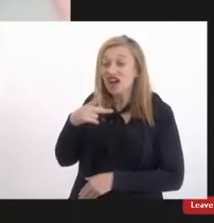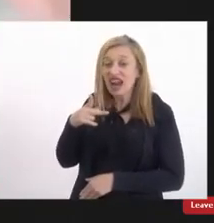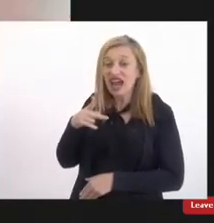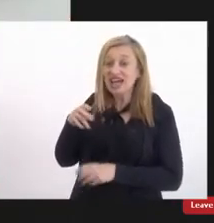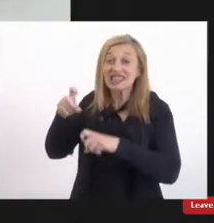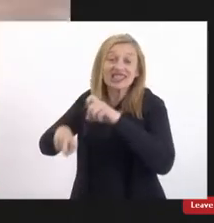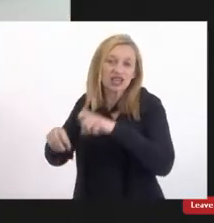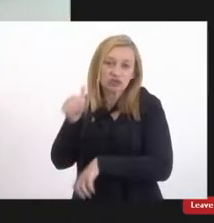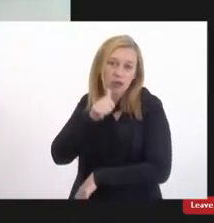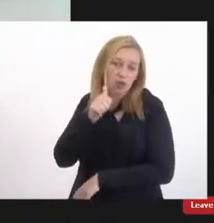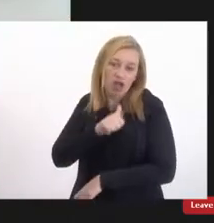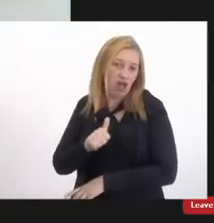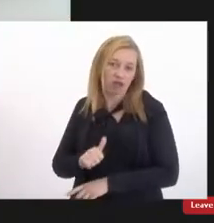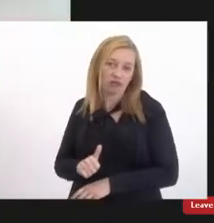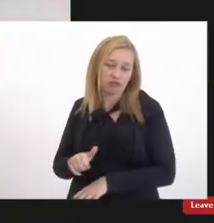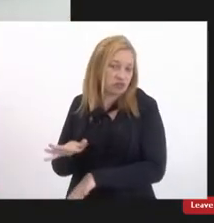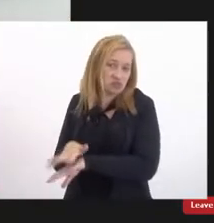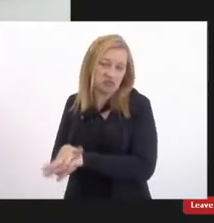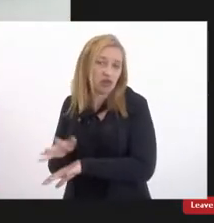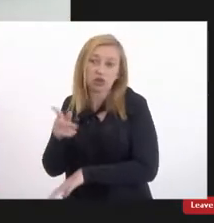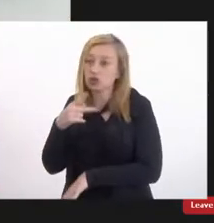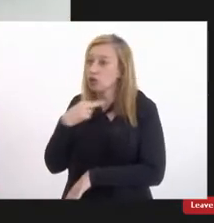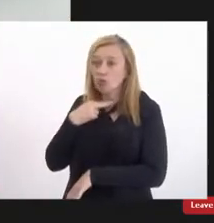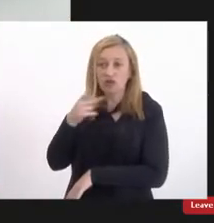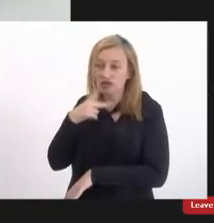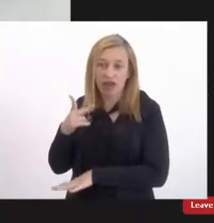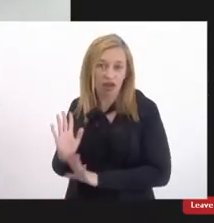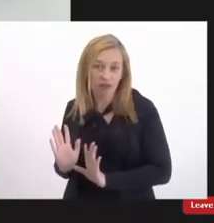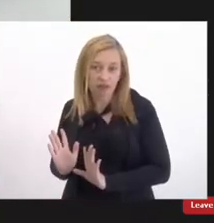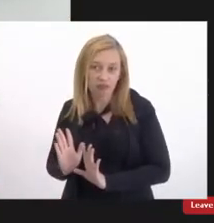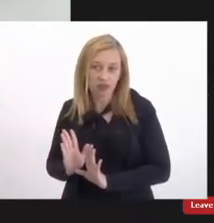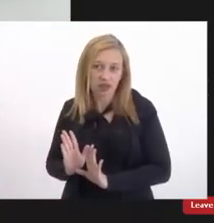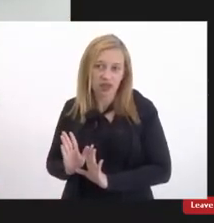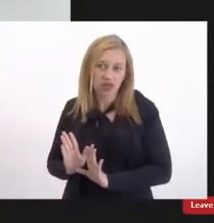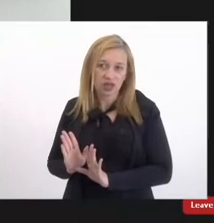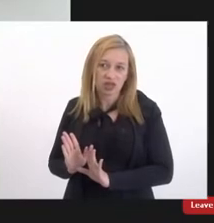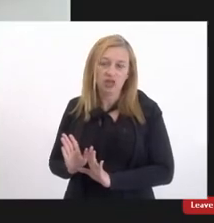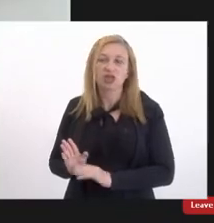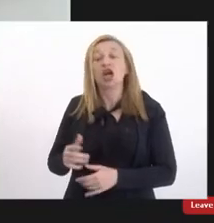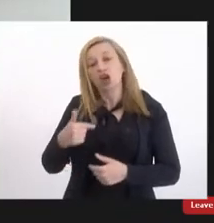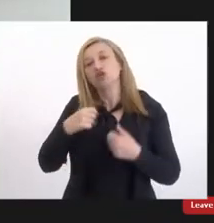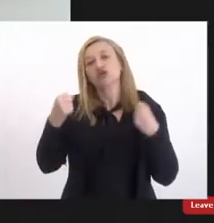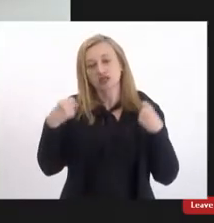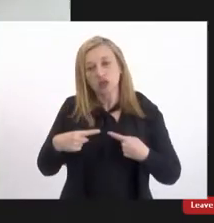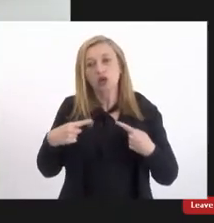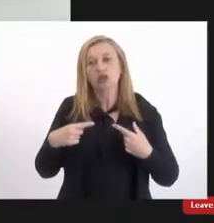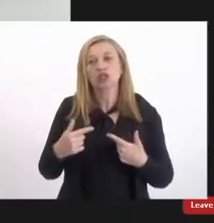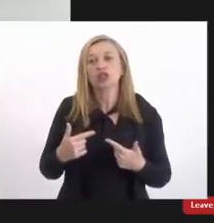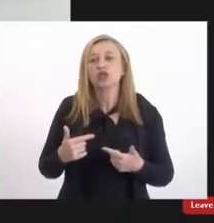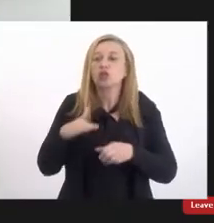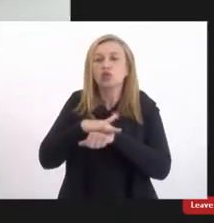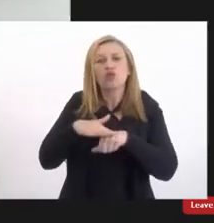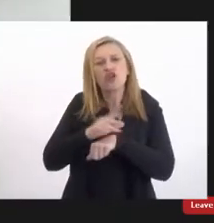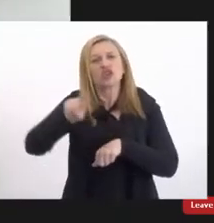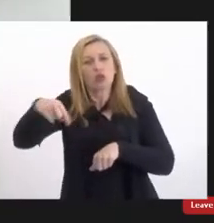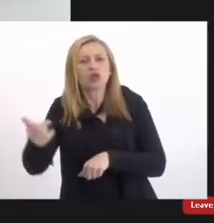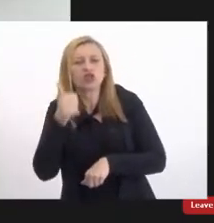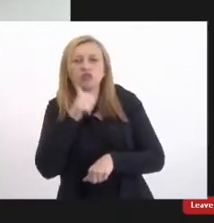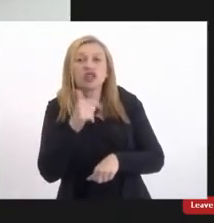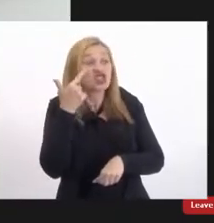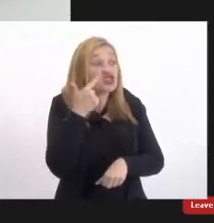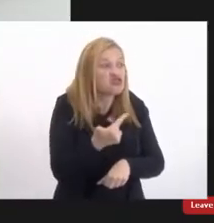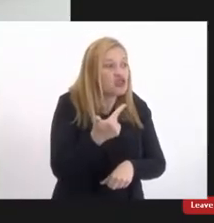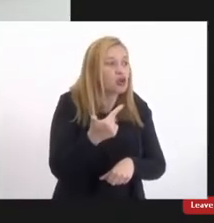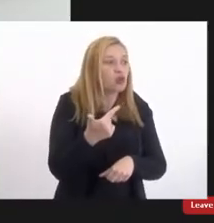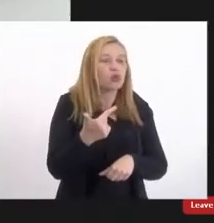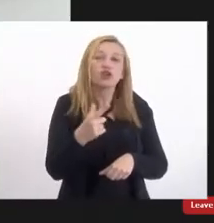estupidez porque você expõe a mulher então eu costumo dizer que eu tive muita sorte mesmo mas quando a gente conversa com outras mulheres a gente vê muitas